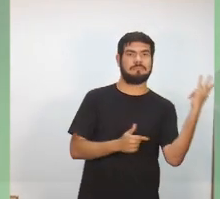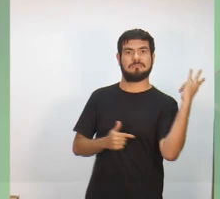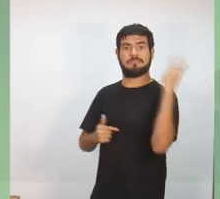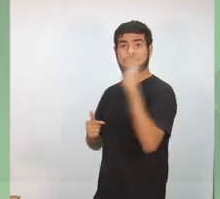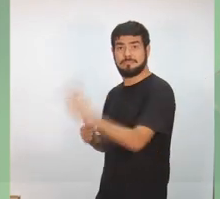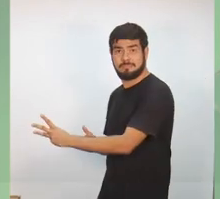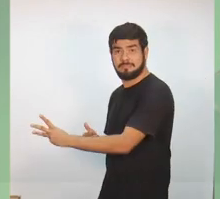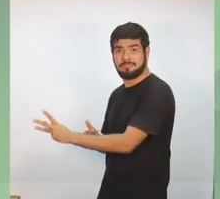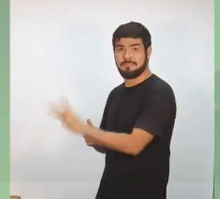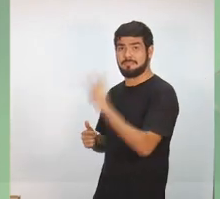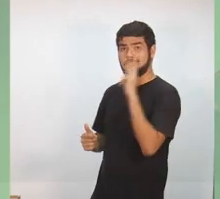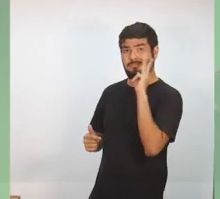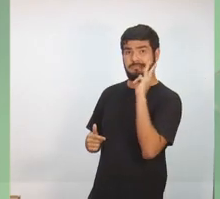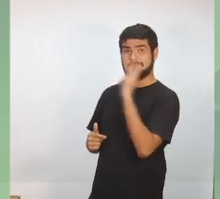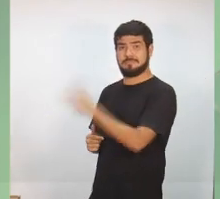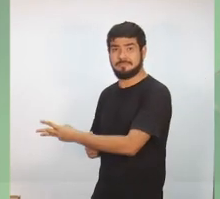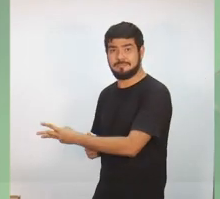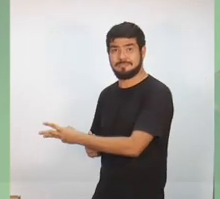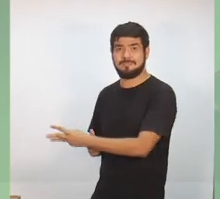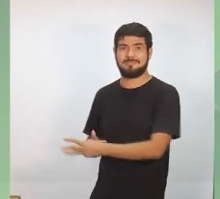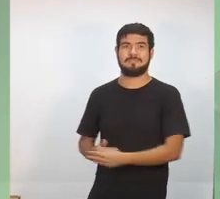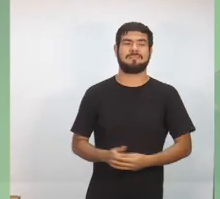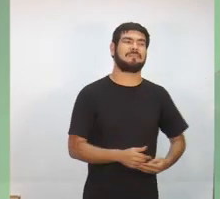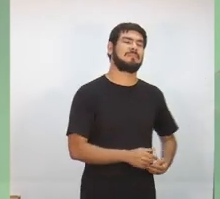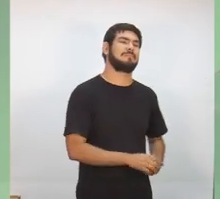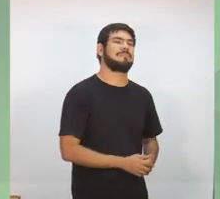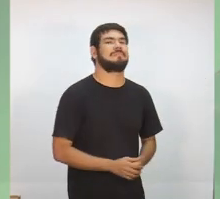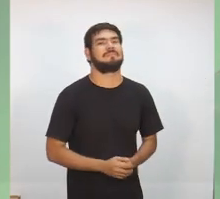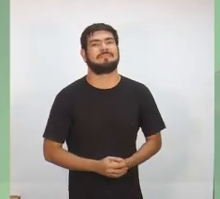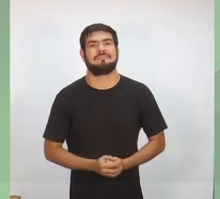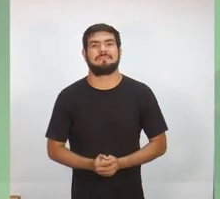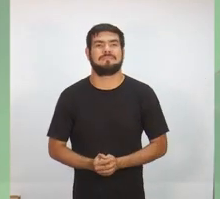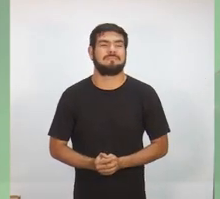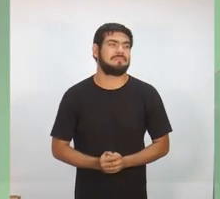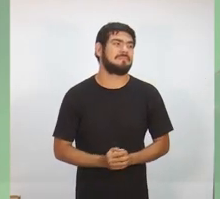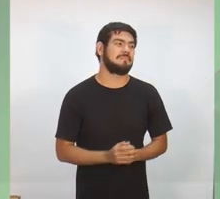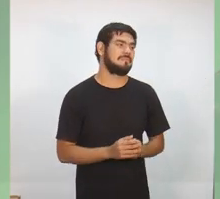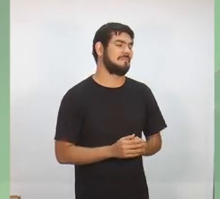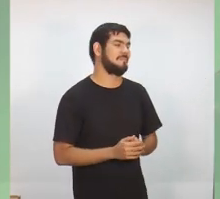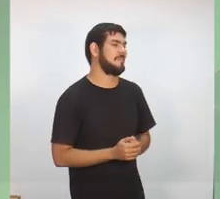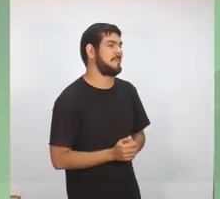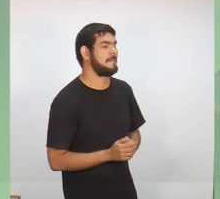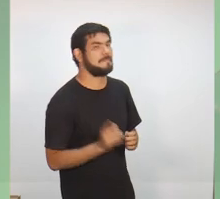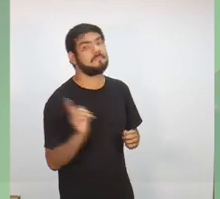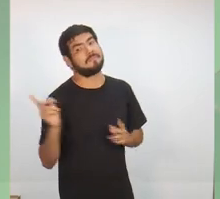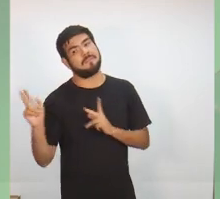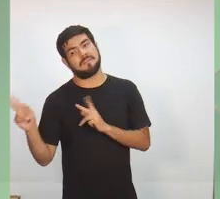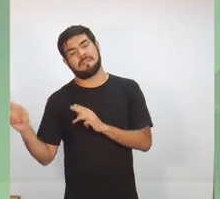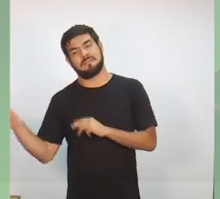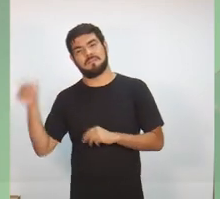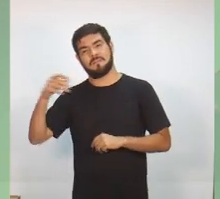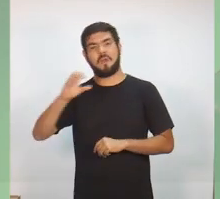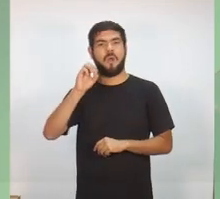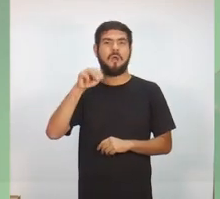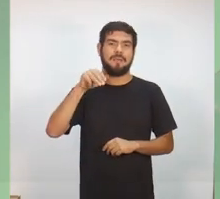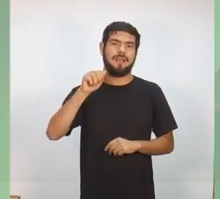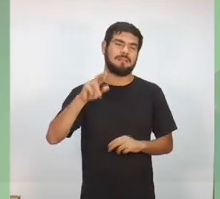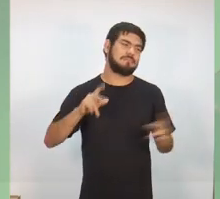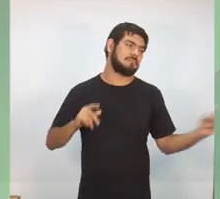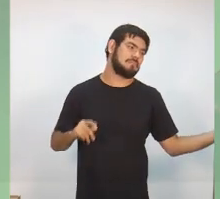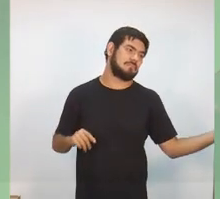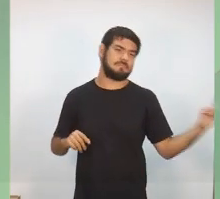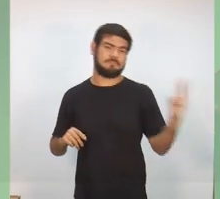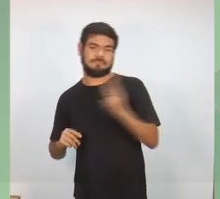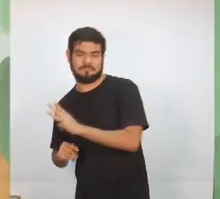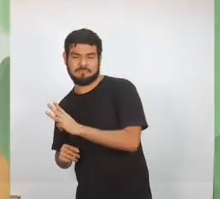tem para fazer a tréplica acerca da resposta do comentário do candidato Omar Aziz. Um minuto e trinta, candidato Davi